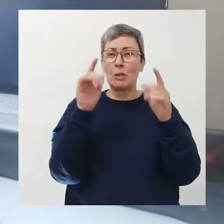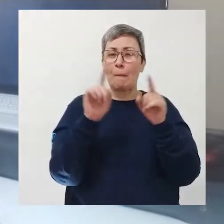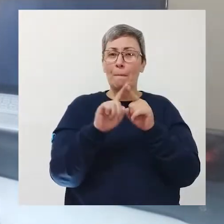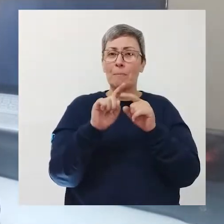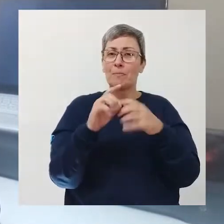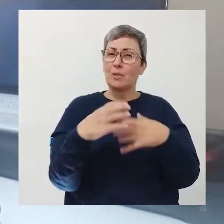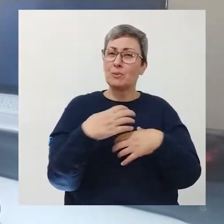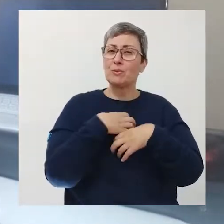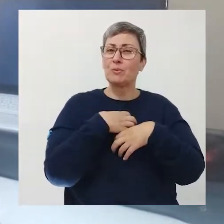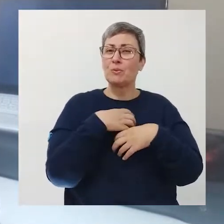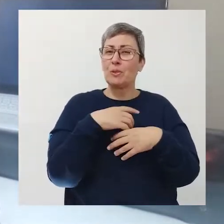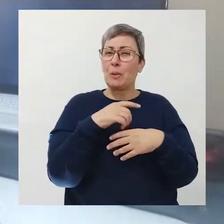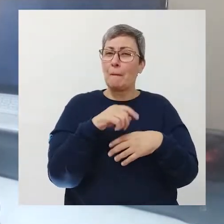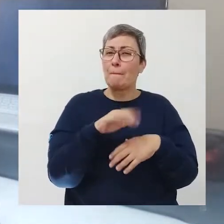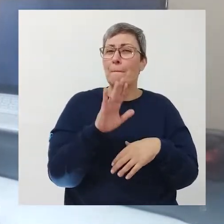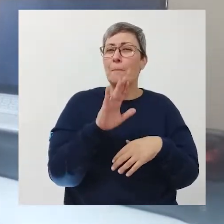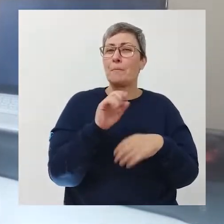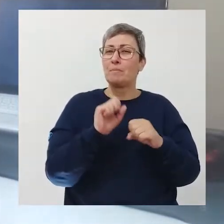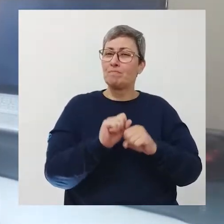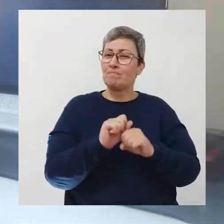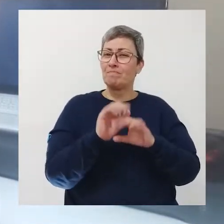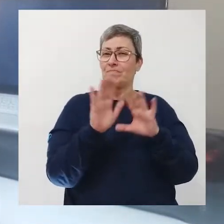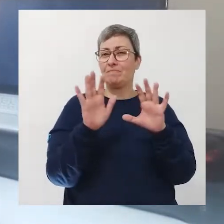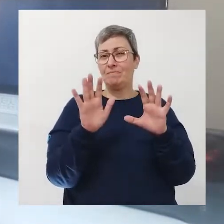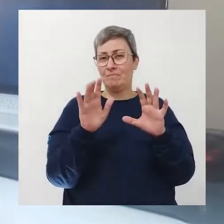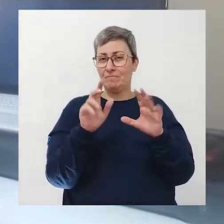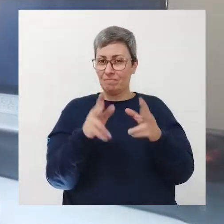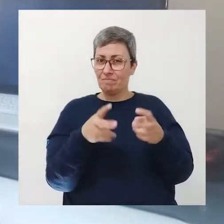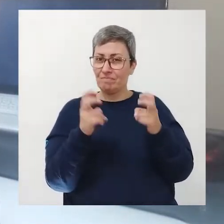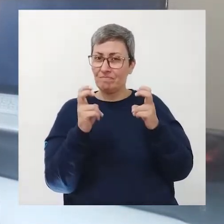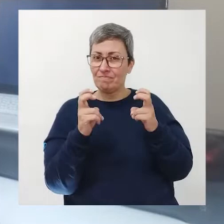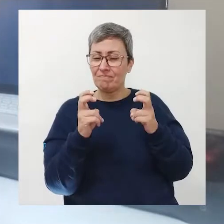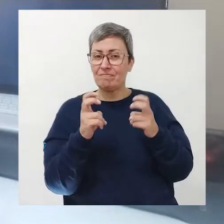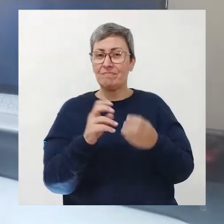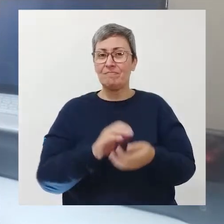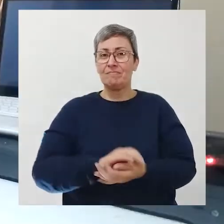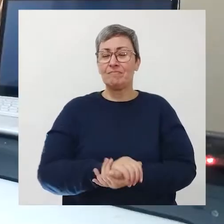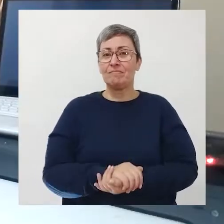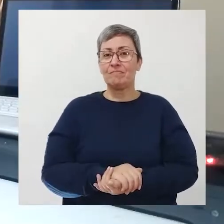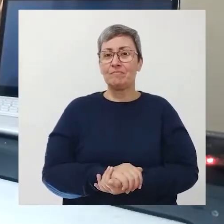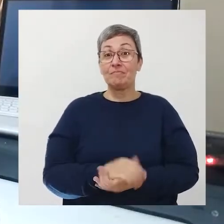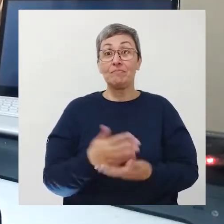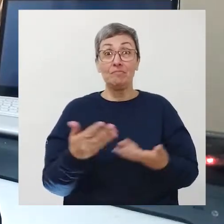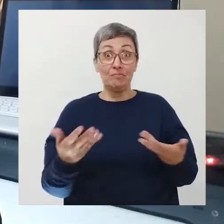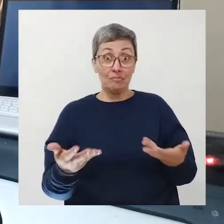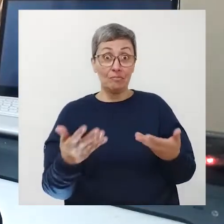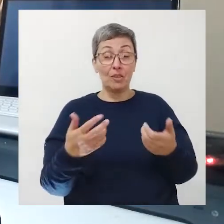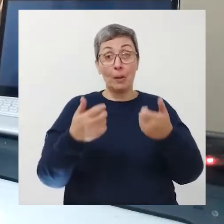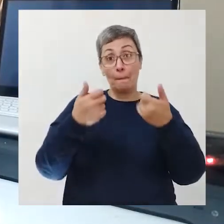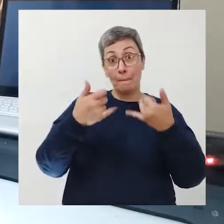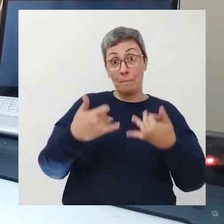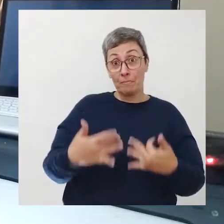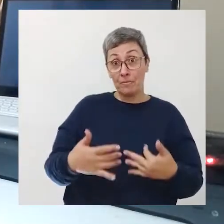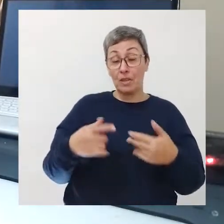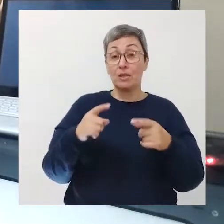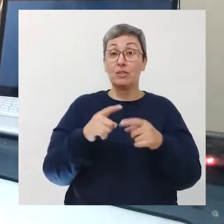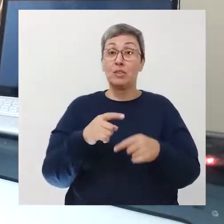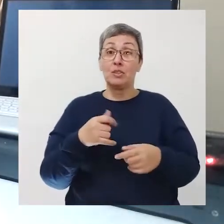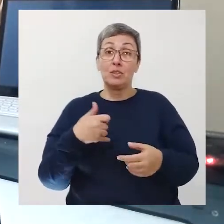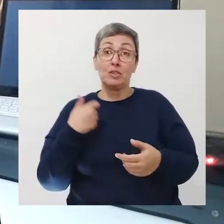de uma maneira mais clara Perceberam? Olha, falando sobre